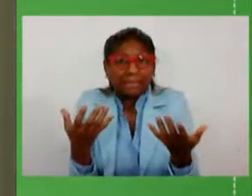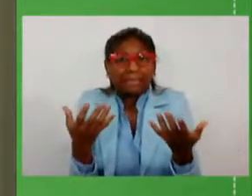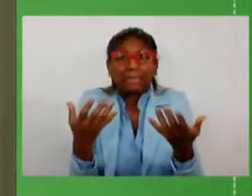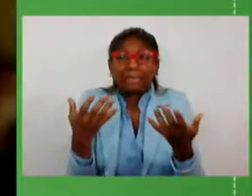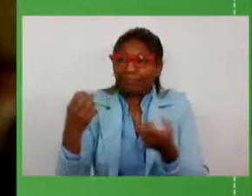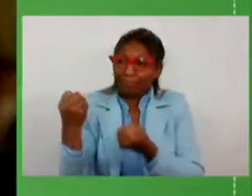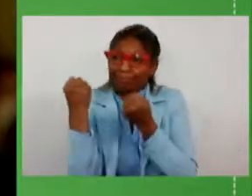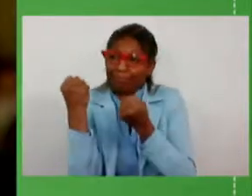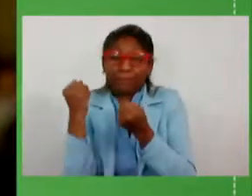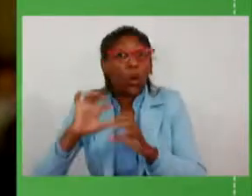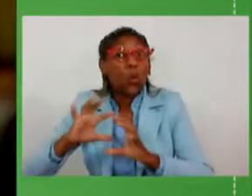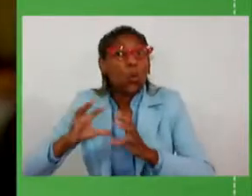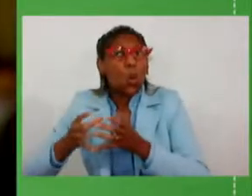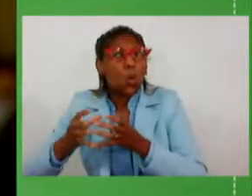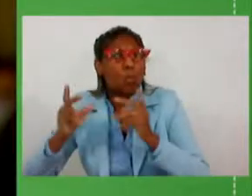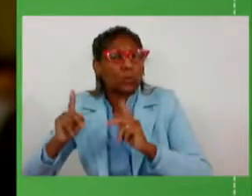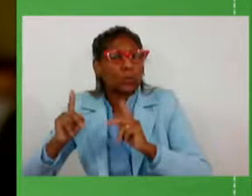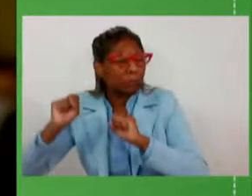organizadas,